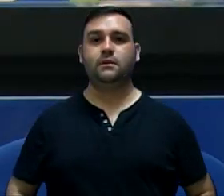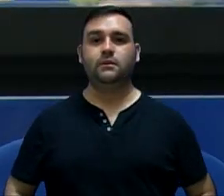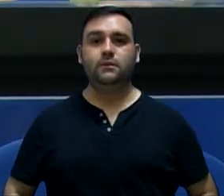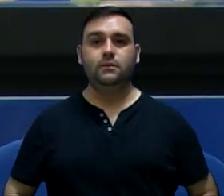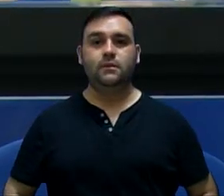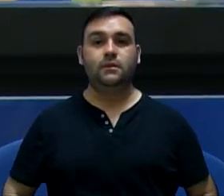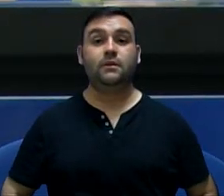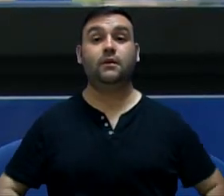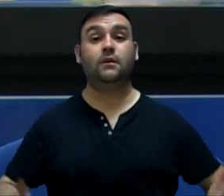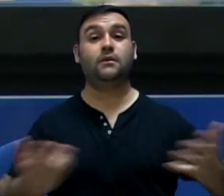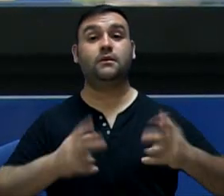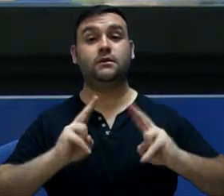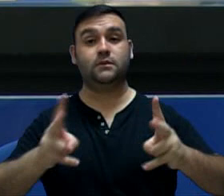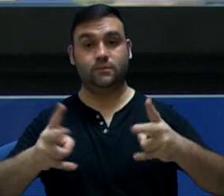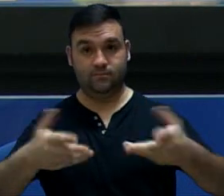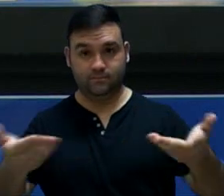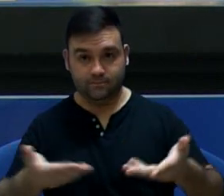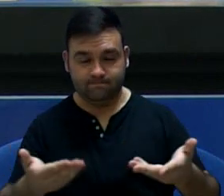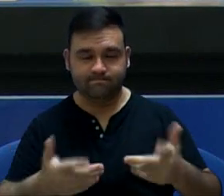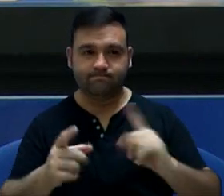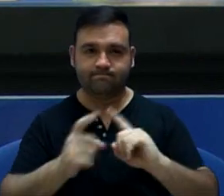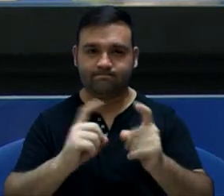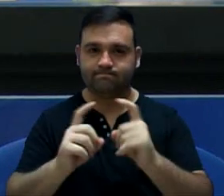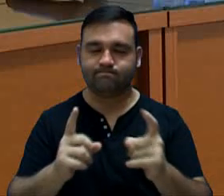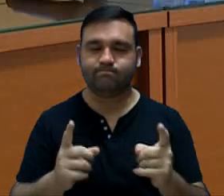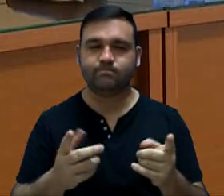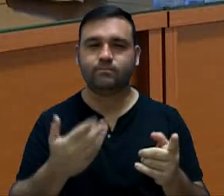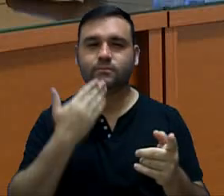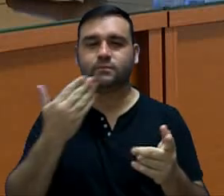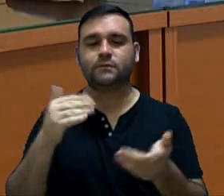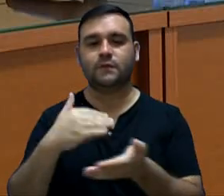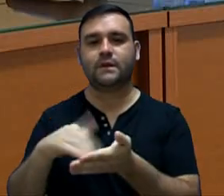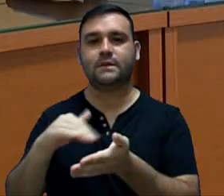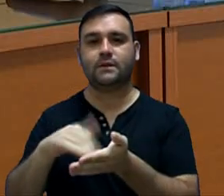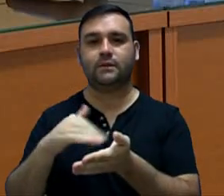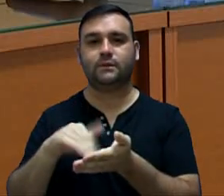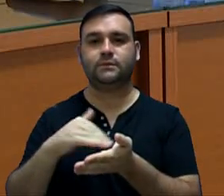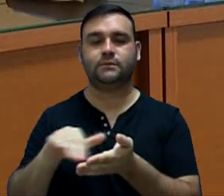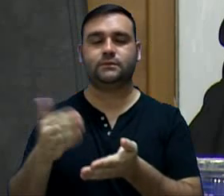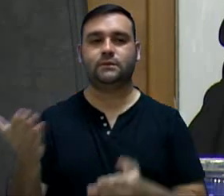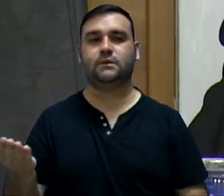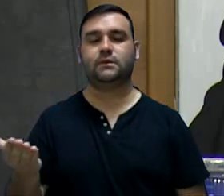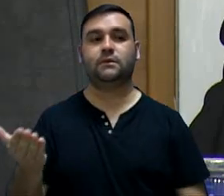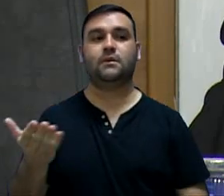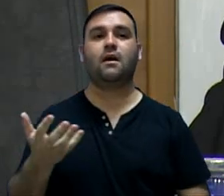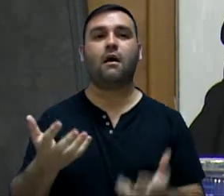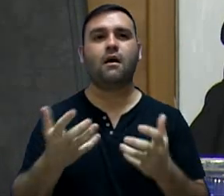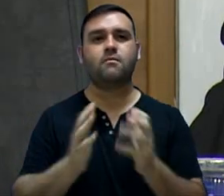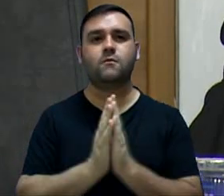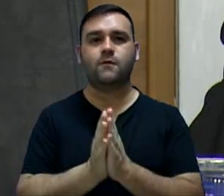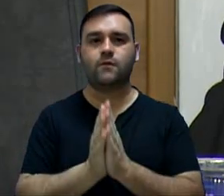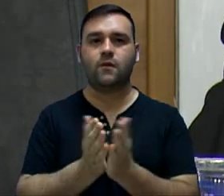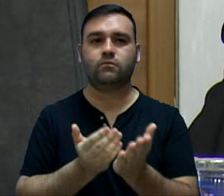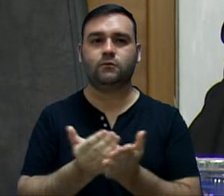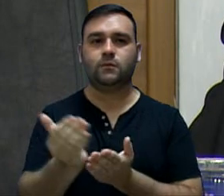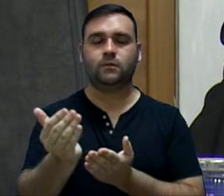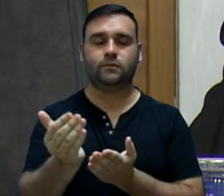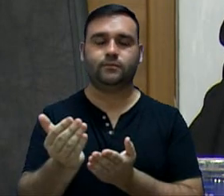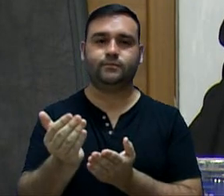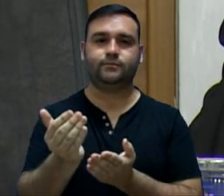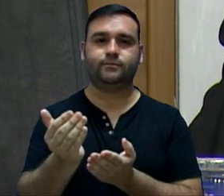Dando sequência aos trabalhos, senhor secretário, gostaria que o senhor começasse...